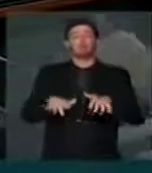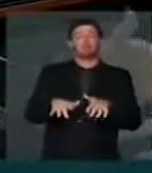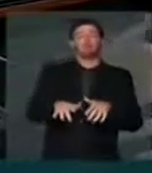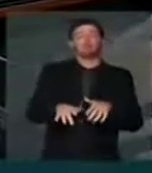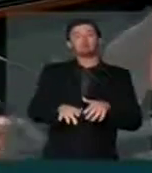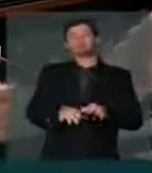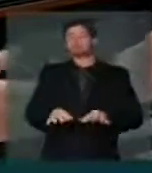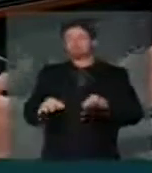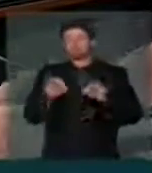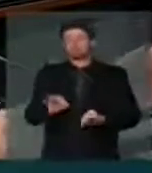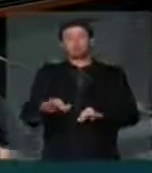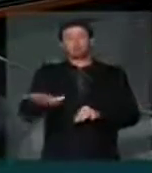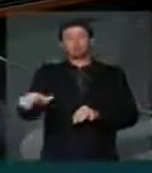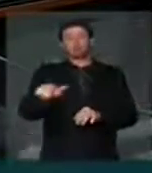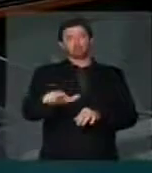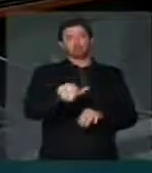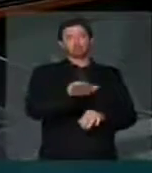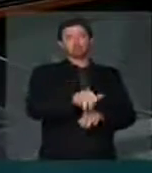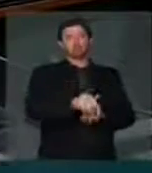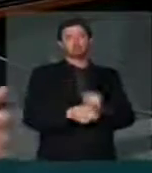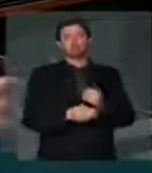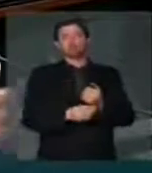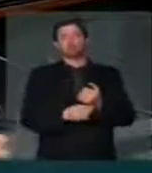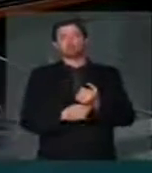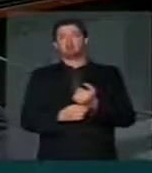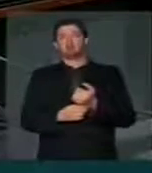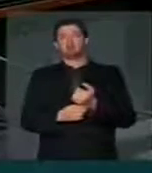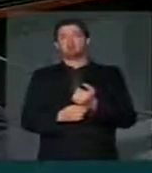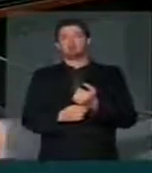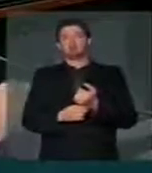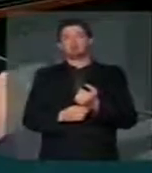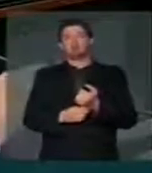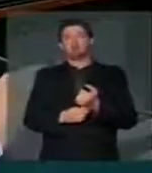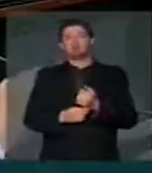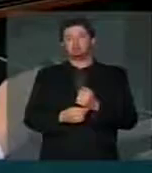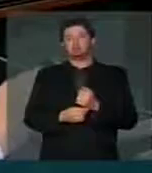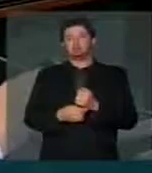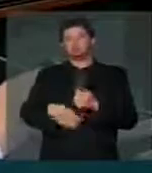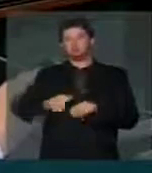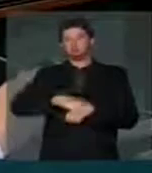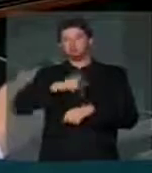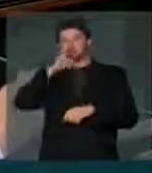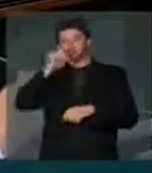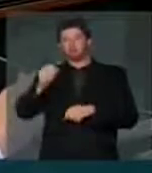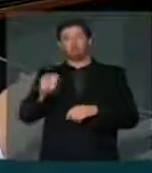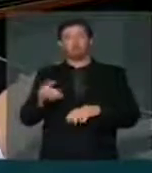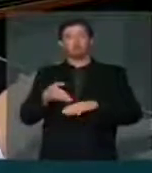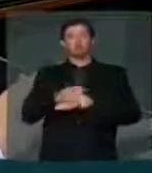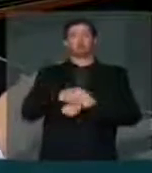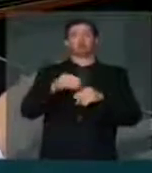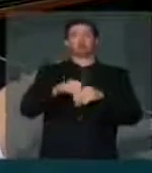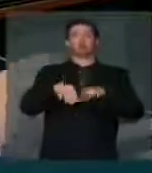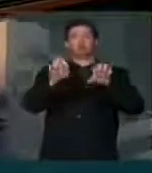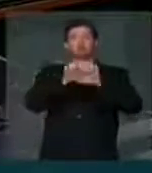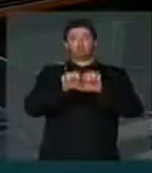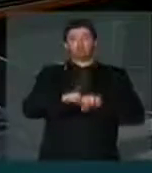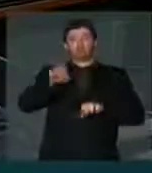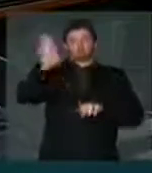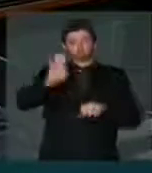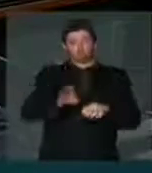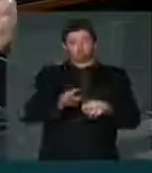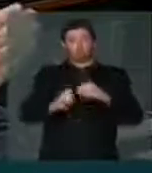certamente, chamar para que adentrem de forma mais intensiva no setor de infraestrutura no Brasil,